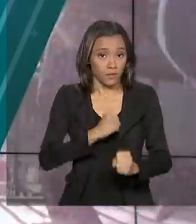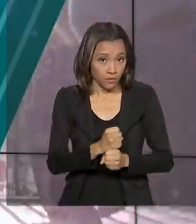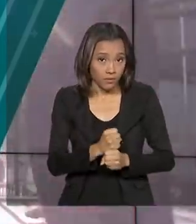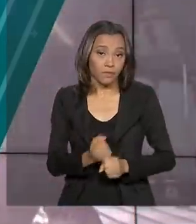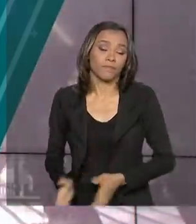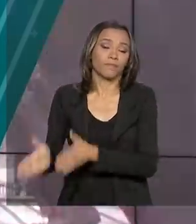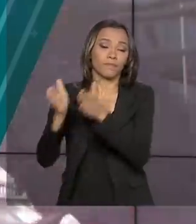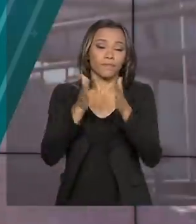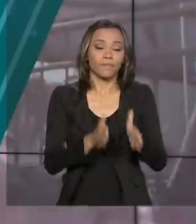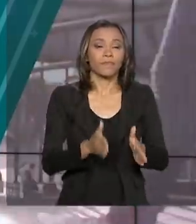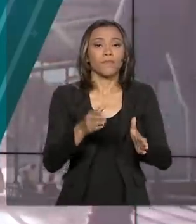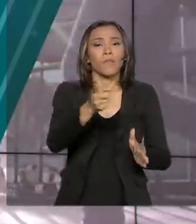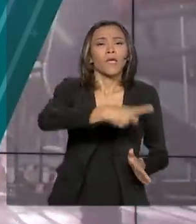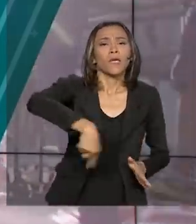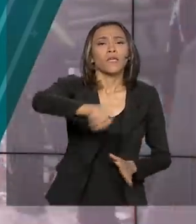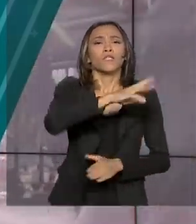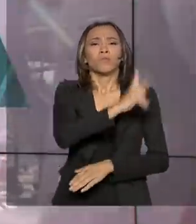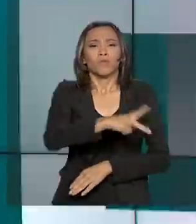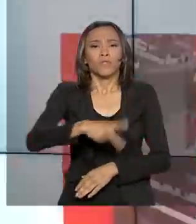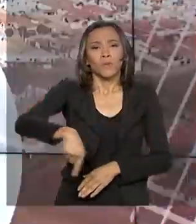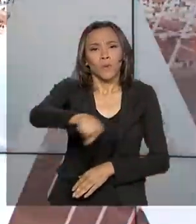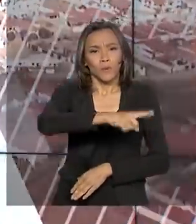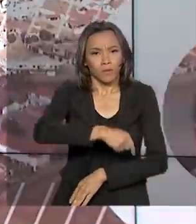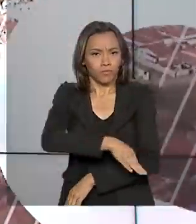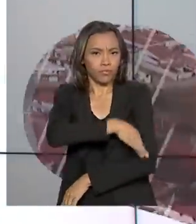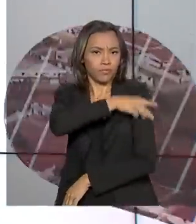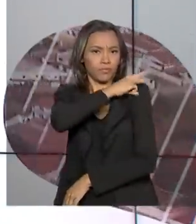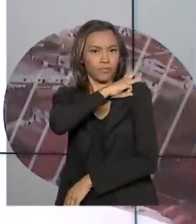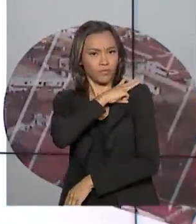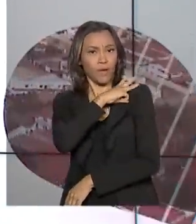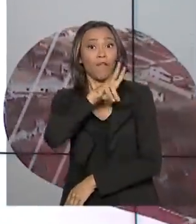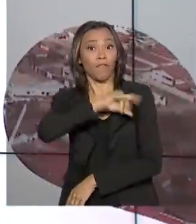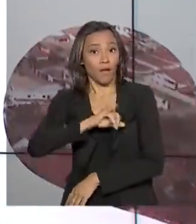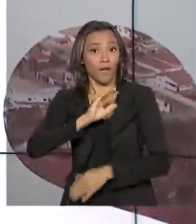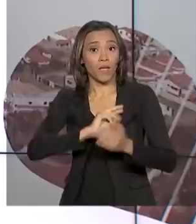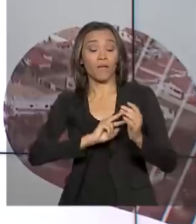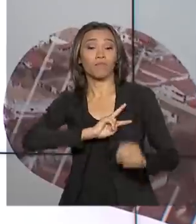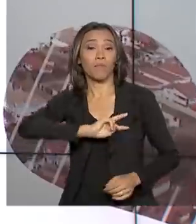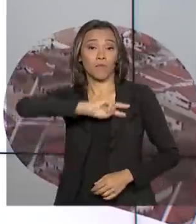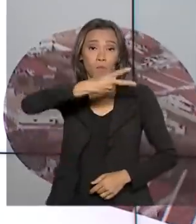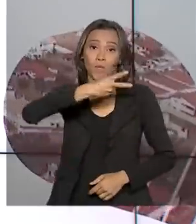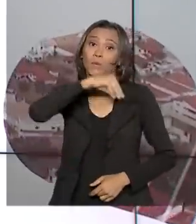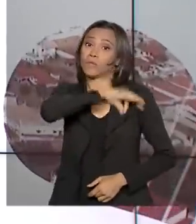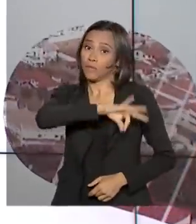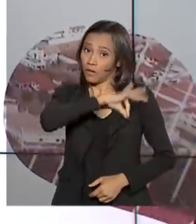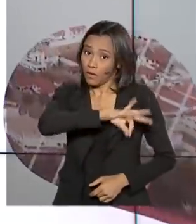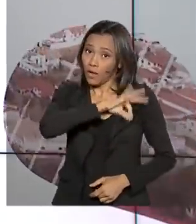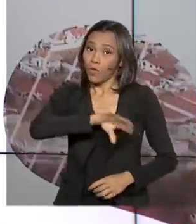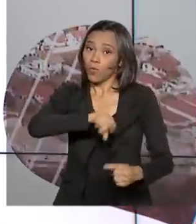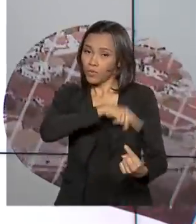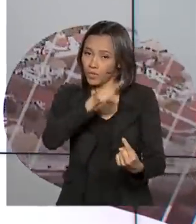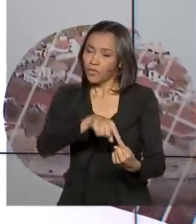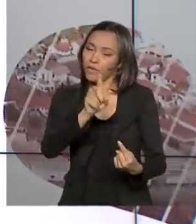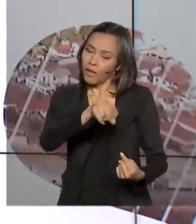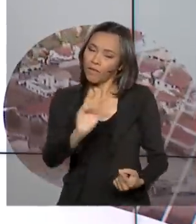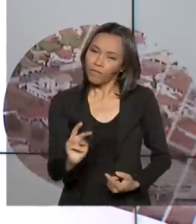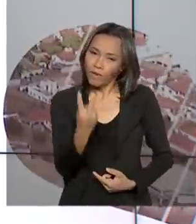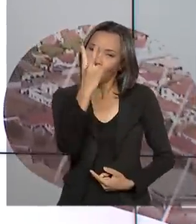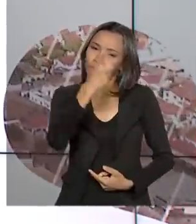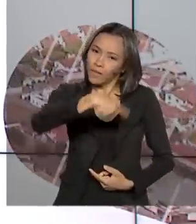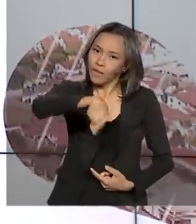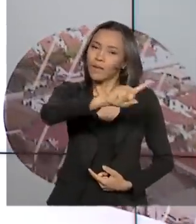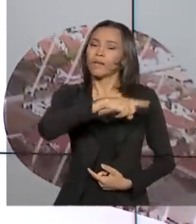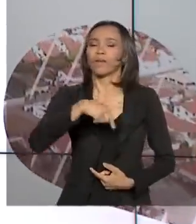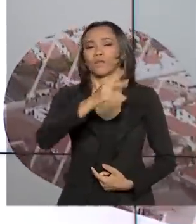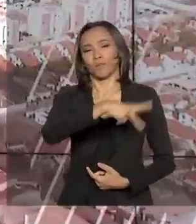professores da educação básica vão receber aumento. O objetivo é valorizar este profissional tão importante para a formação